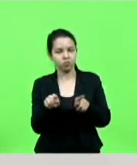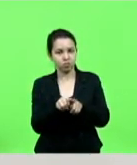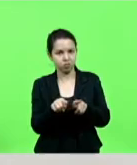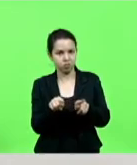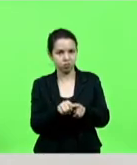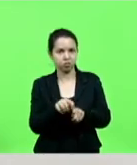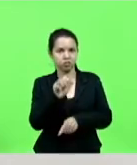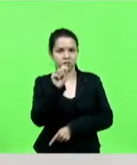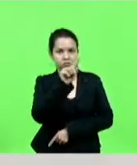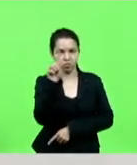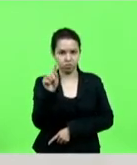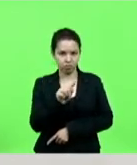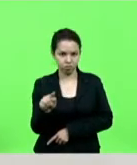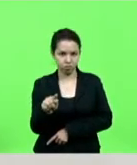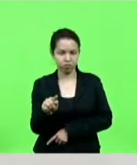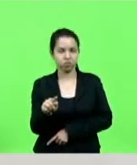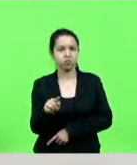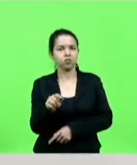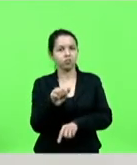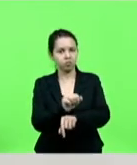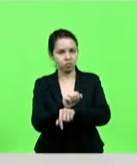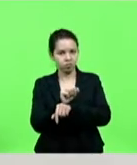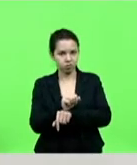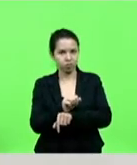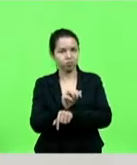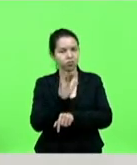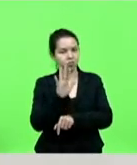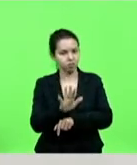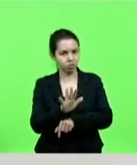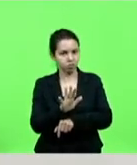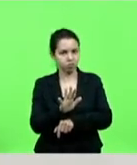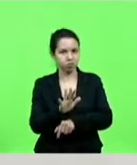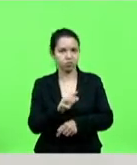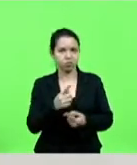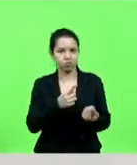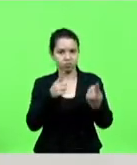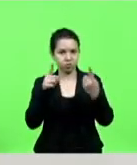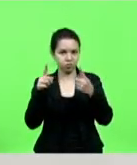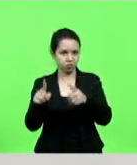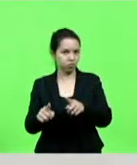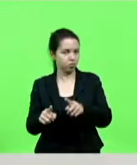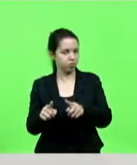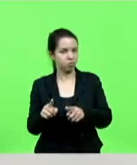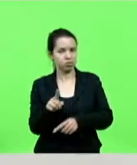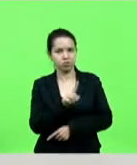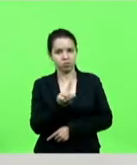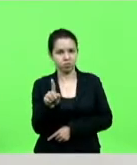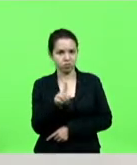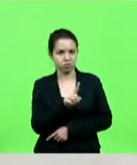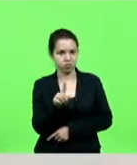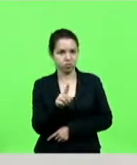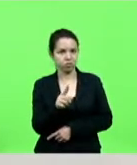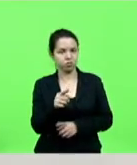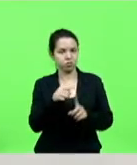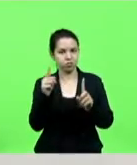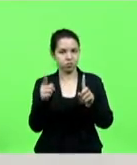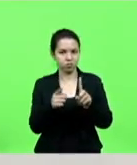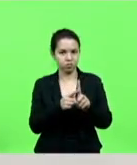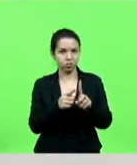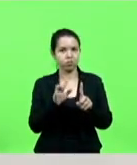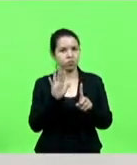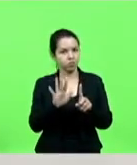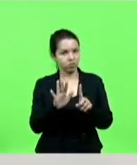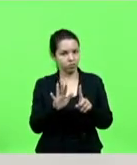confirmou a suspensão para esse segmento. não é ser contra, de jeito nenhum, pelo amor de Deus, as grávidas, mas é